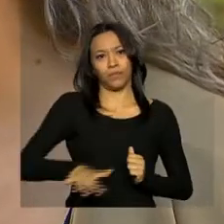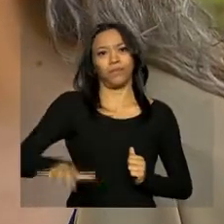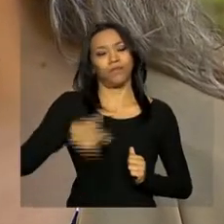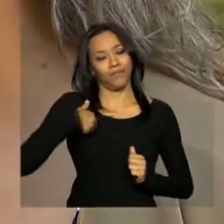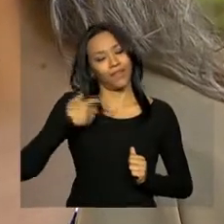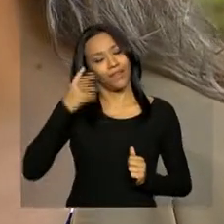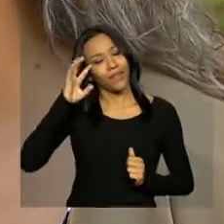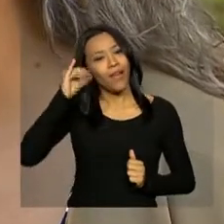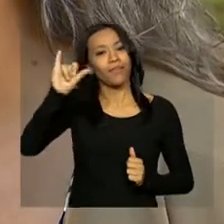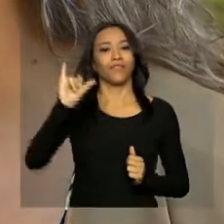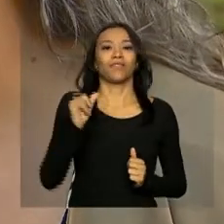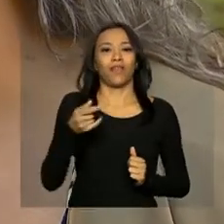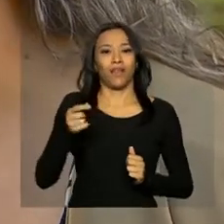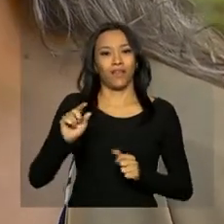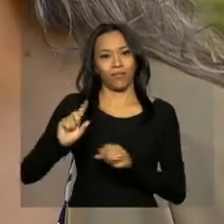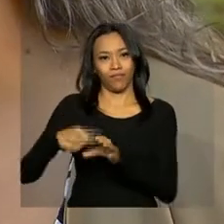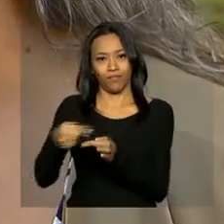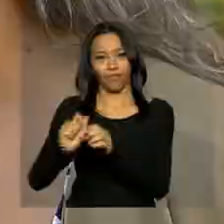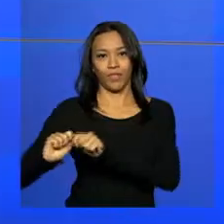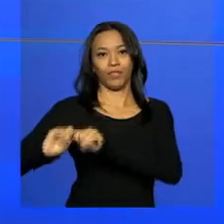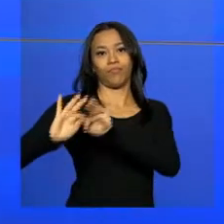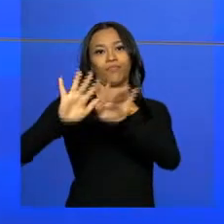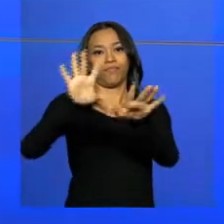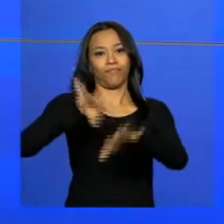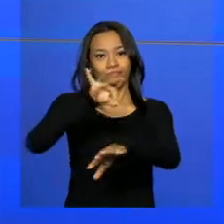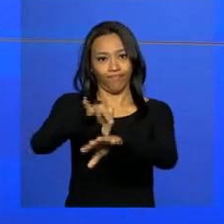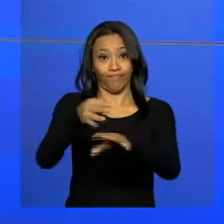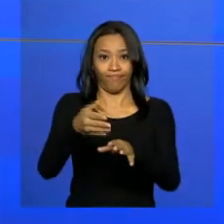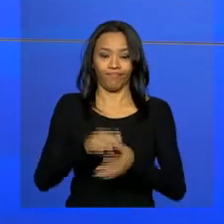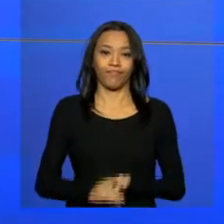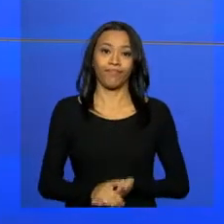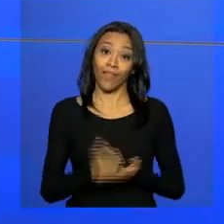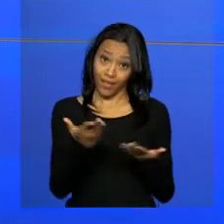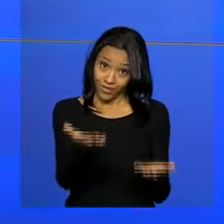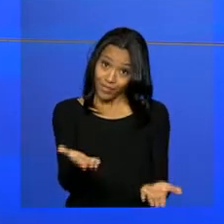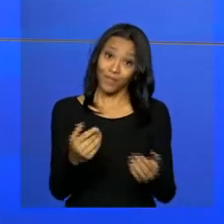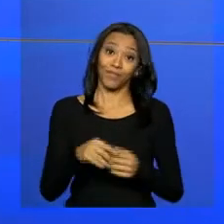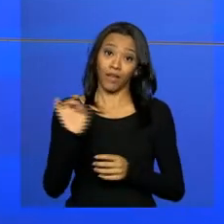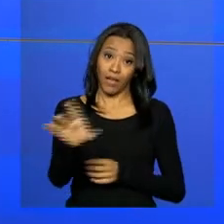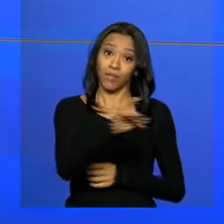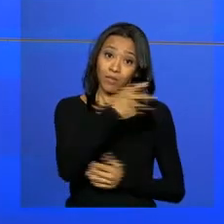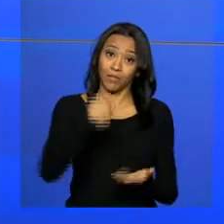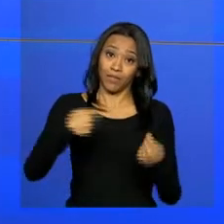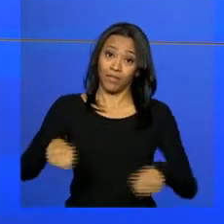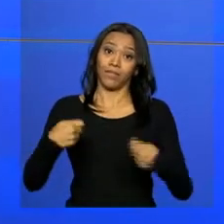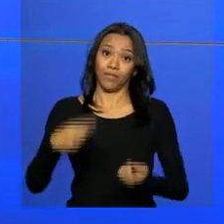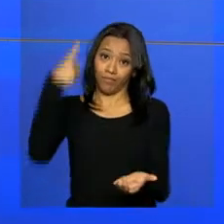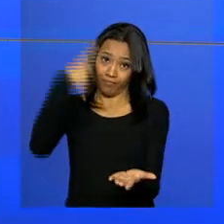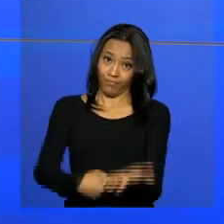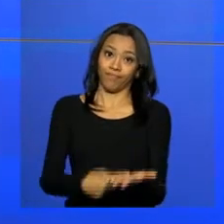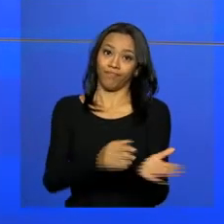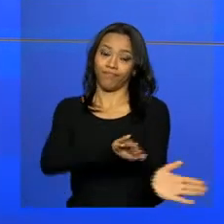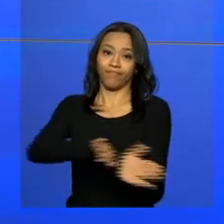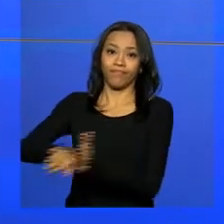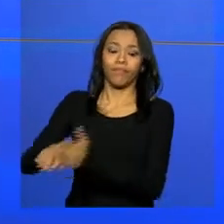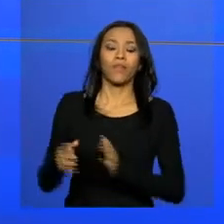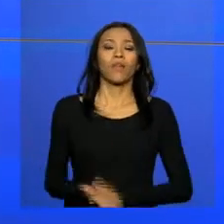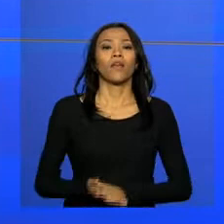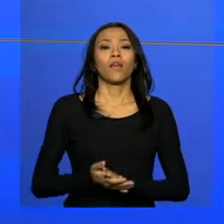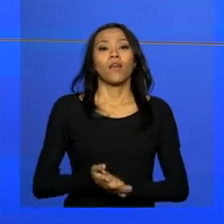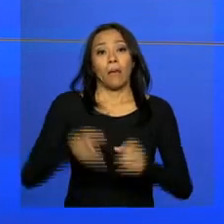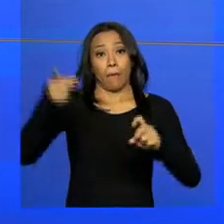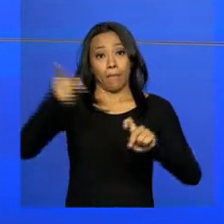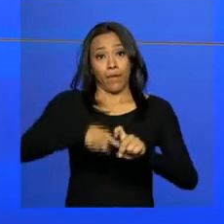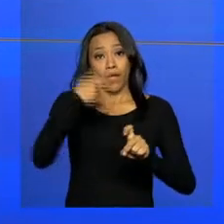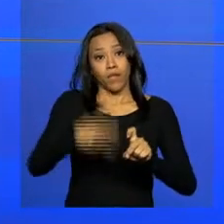para que a gente evita a proliferação do mosquito. É isso aí, todo mundo tem que fazer a sua parte. Médicos brasileiros têm nova